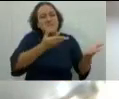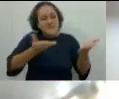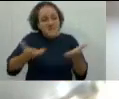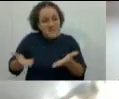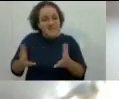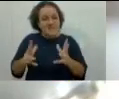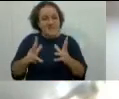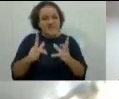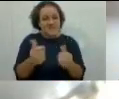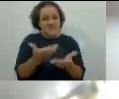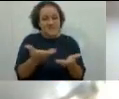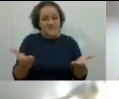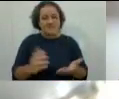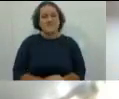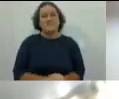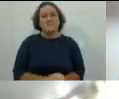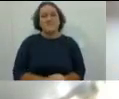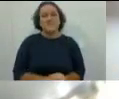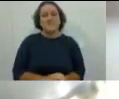todos e todas muito bem-vindos.